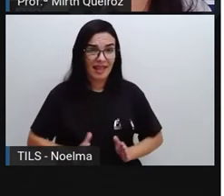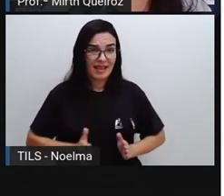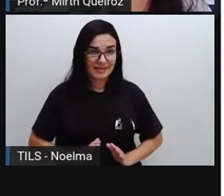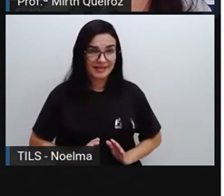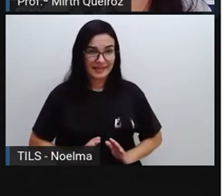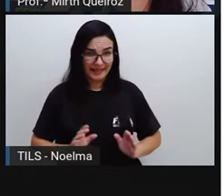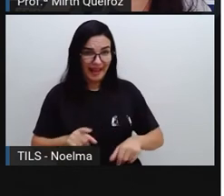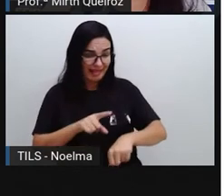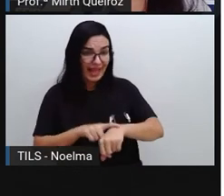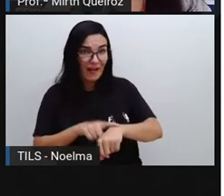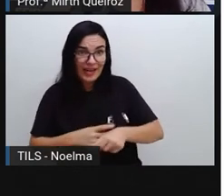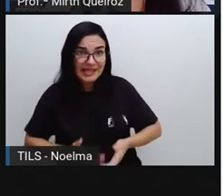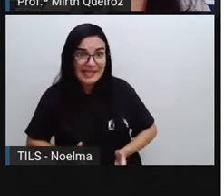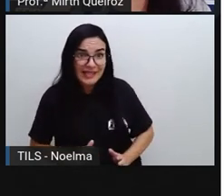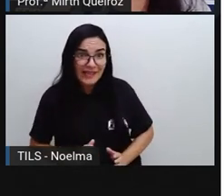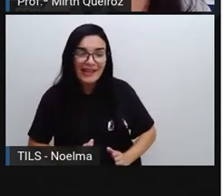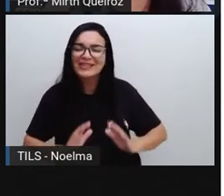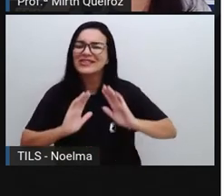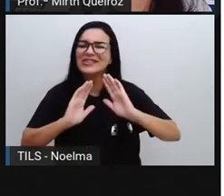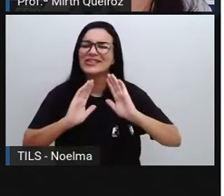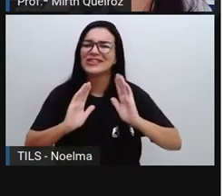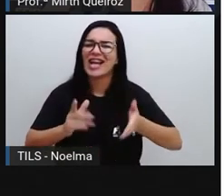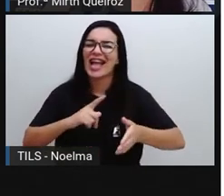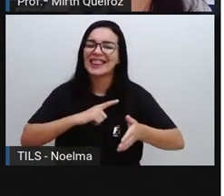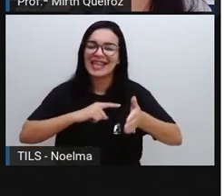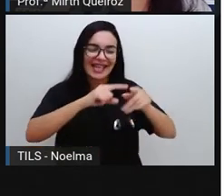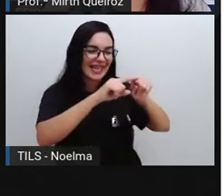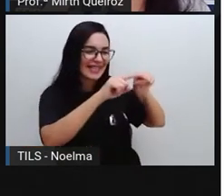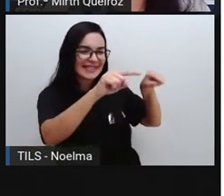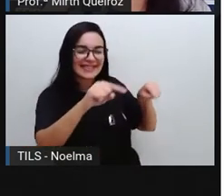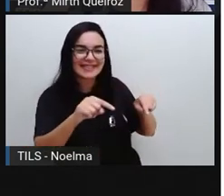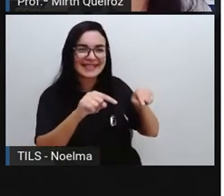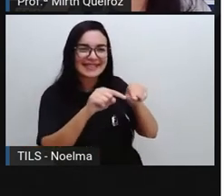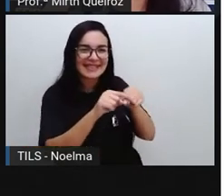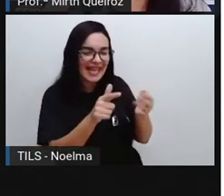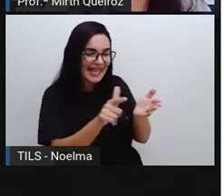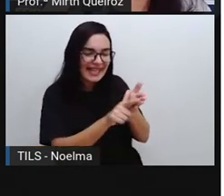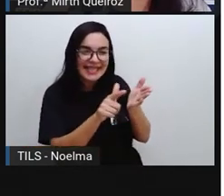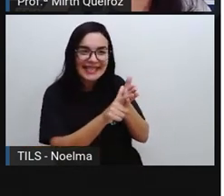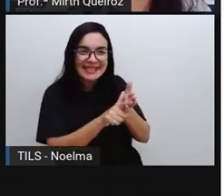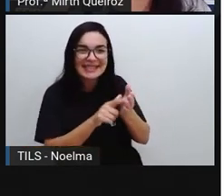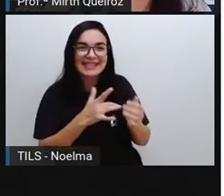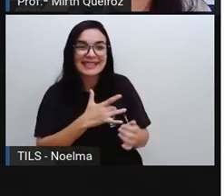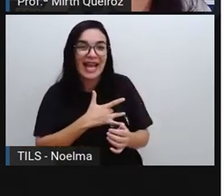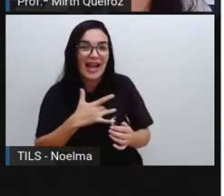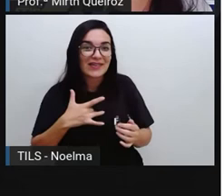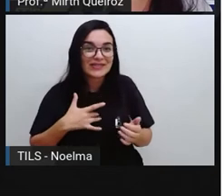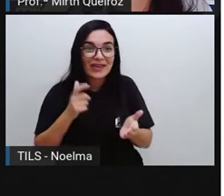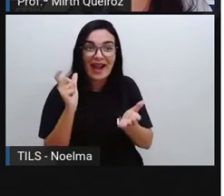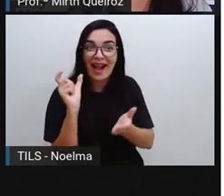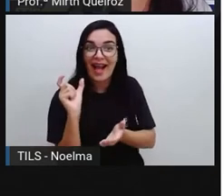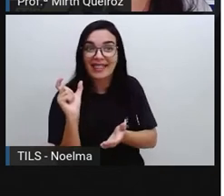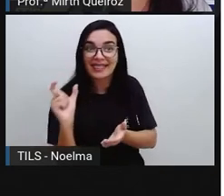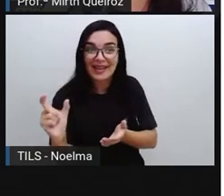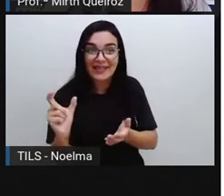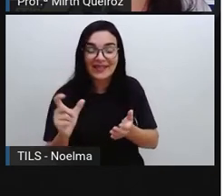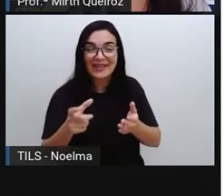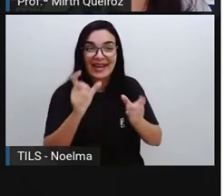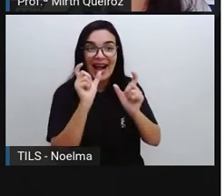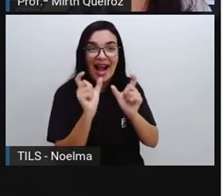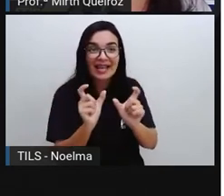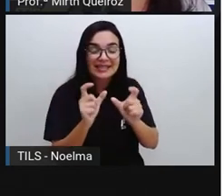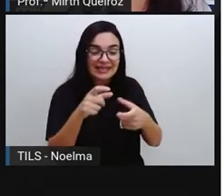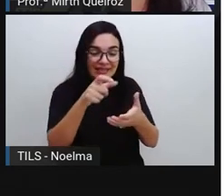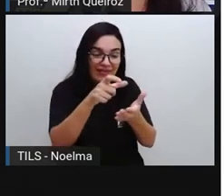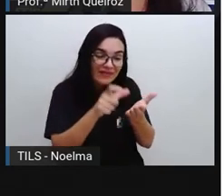lá do hospital já com a caderneta de saúde da criança ou seja, o cartão de vacinação onde vai estar ali